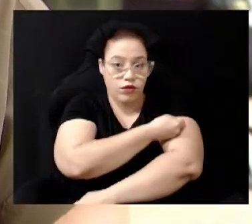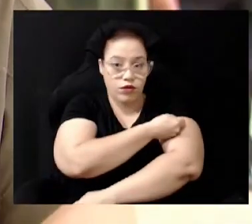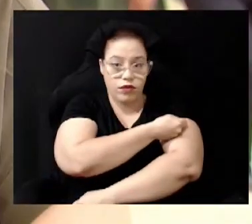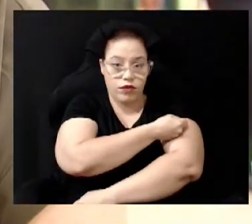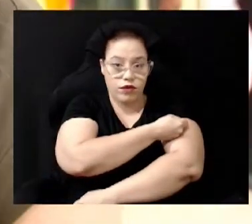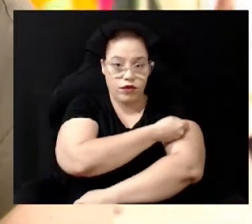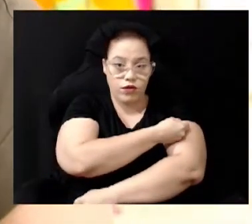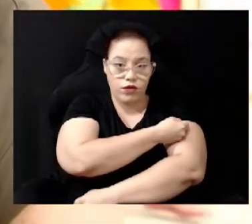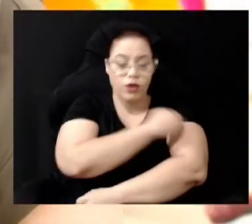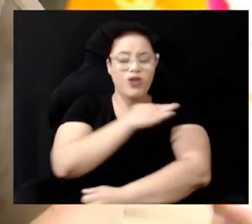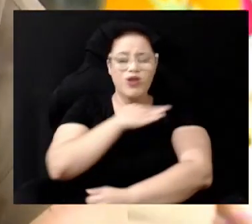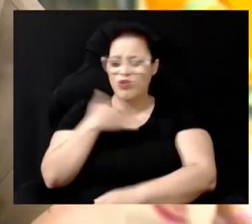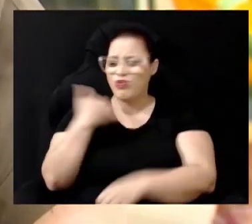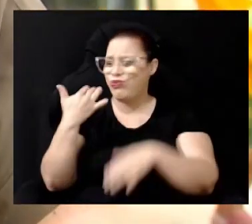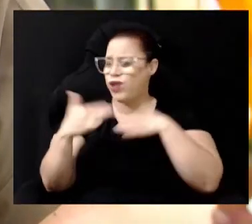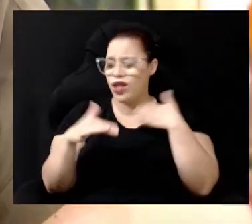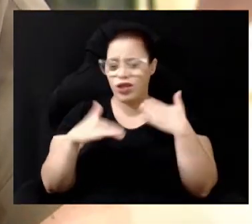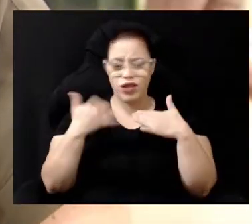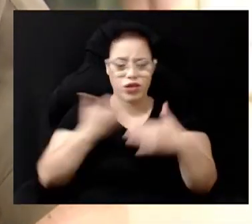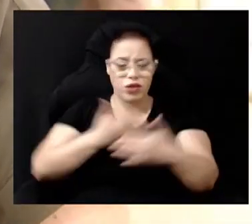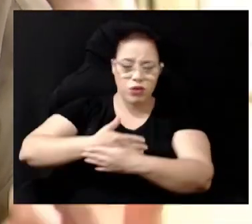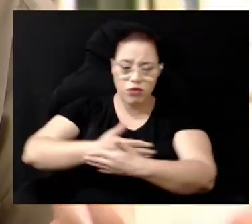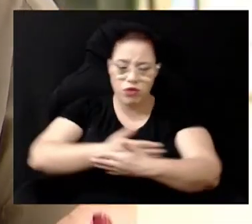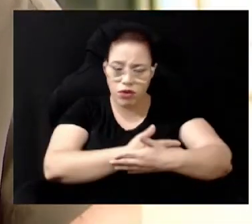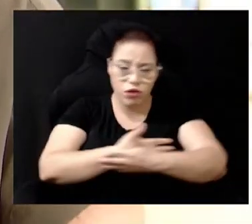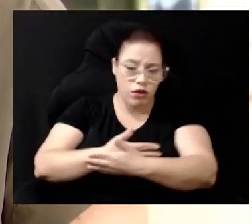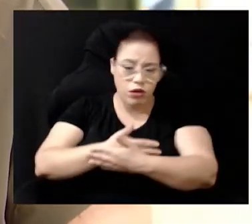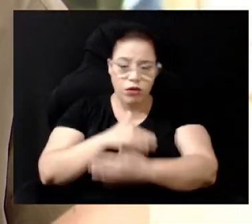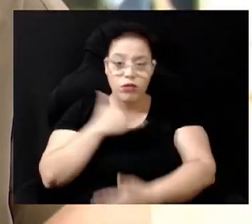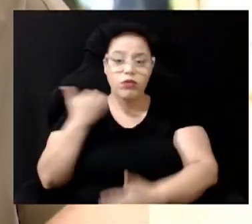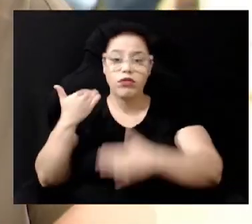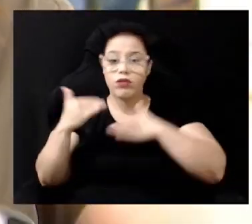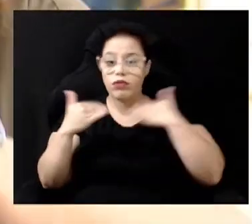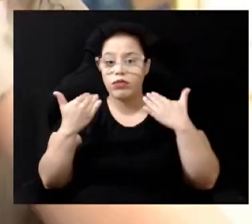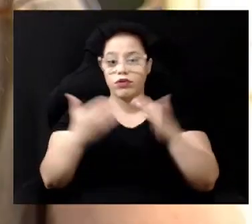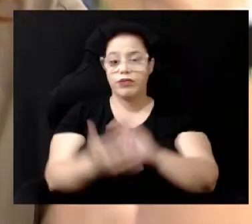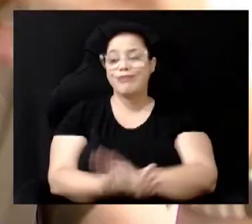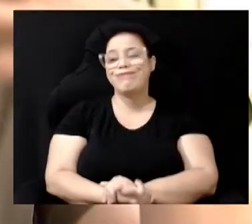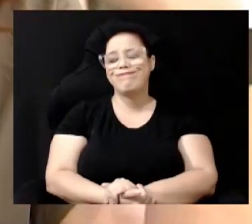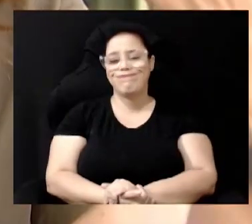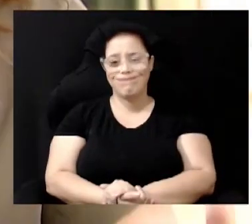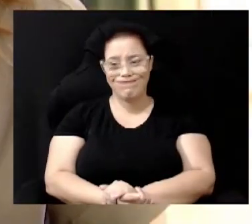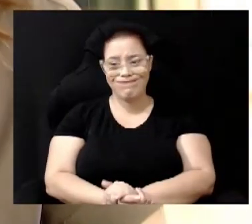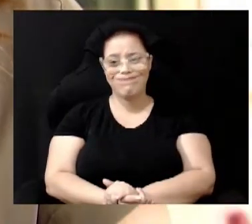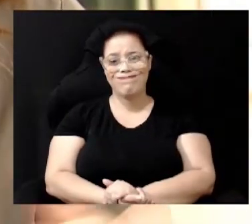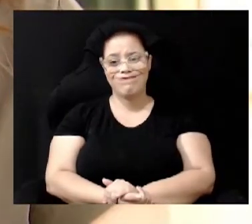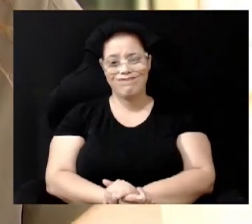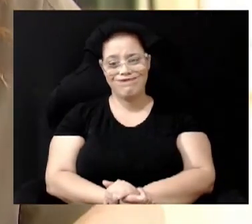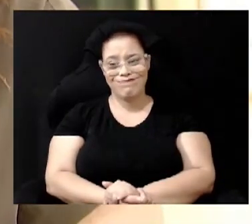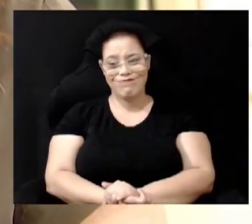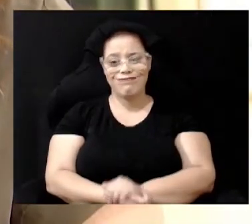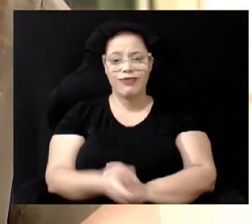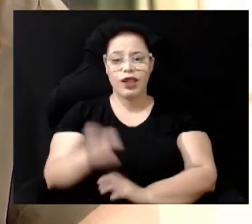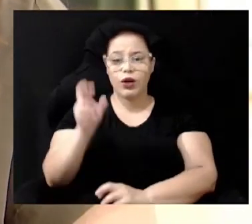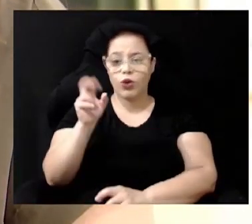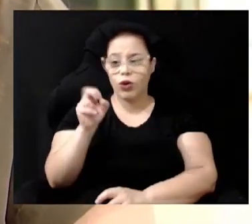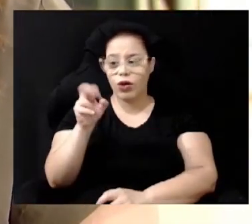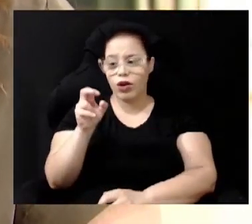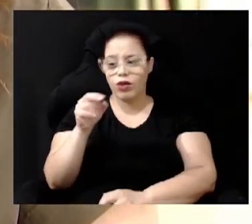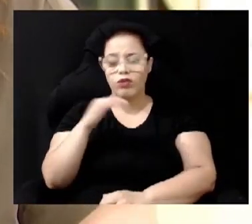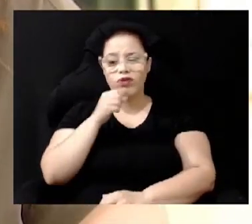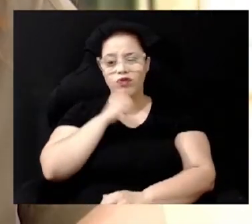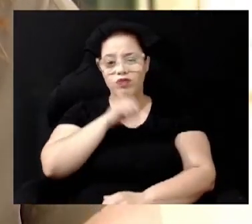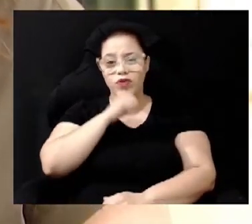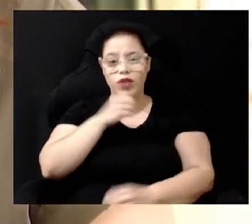óbitos Muitos bebês morriam por causa de tosse comprida É só conversar com os avós, com as pessoas mais velhas que eles vão contar